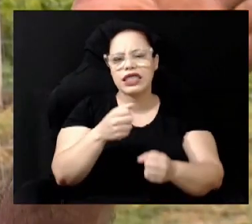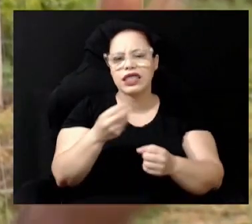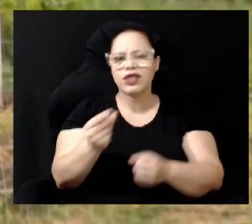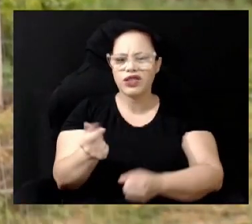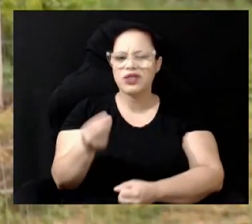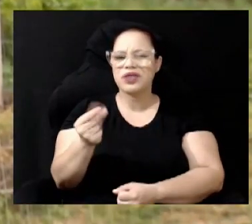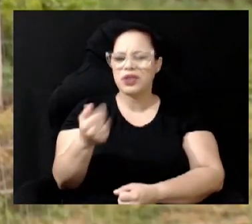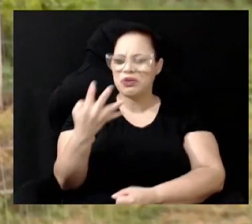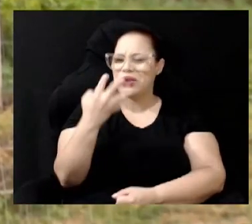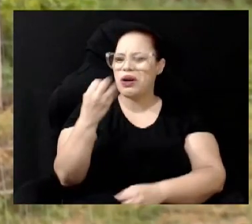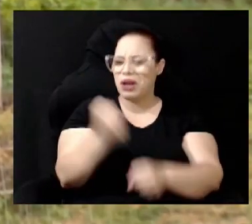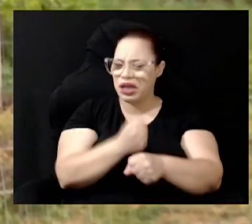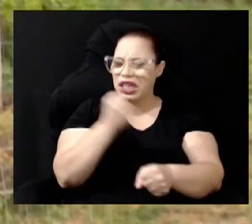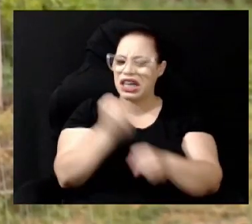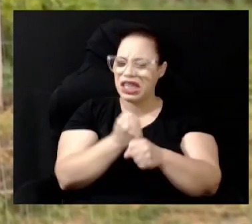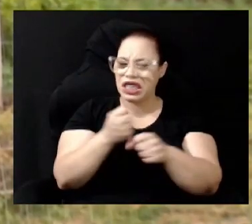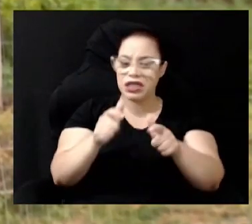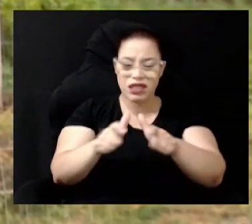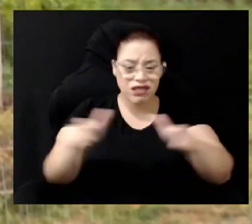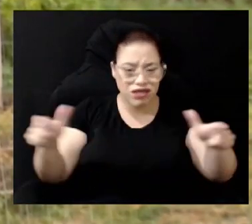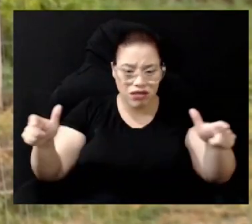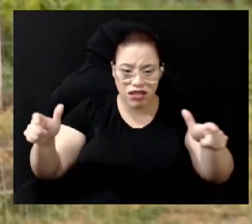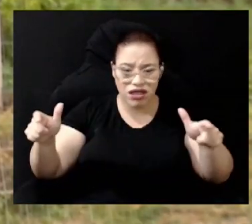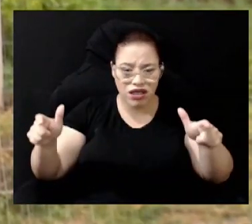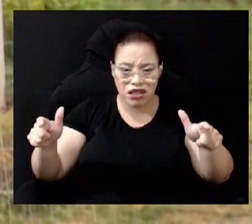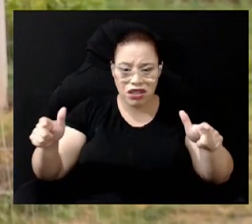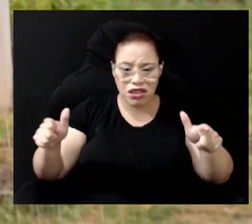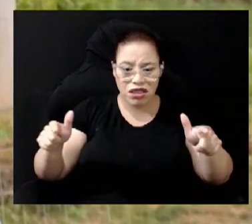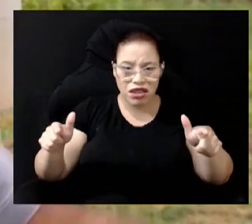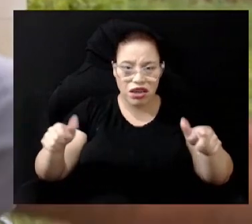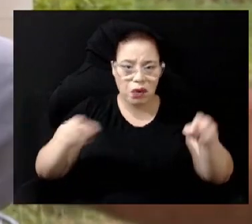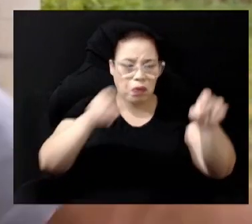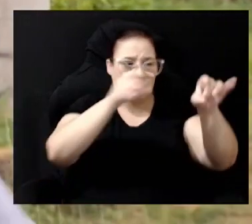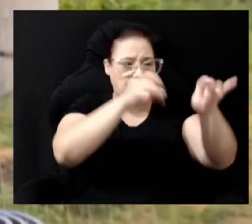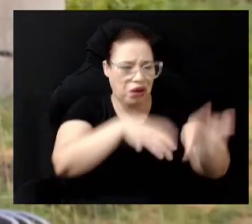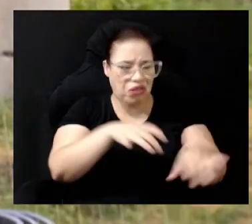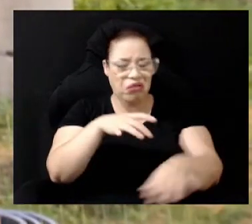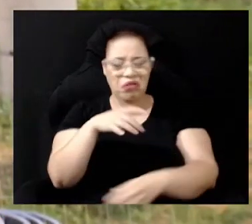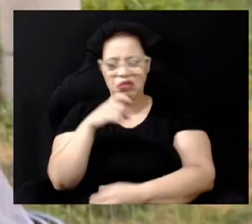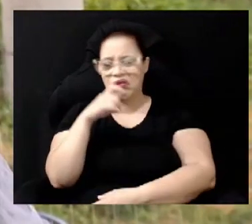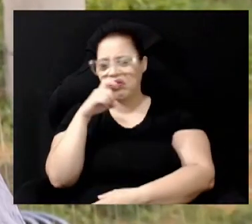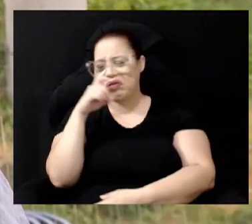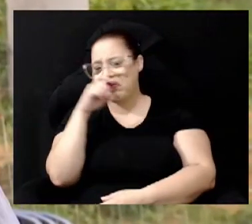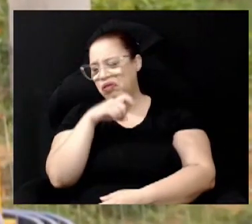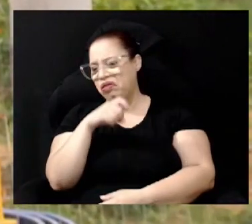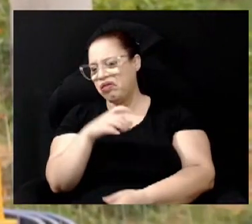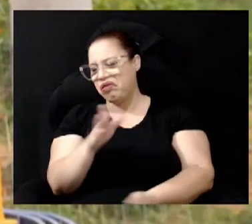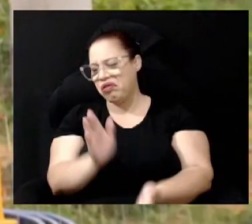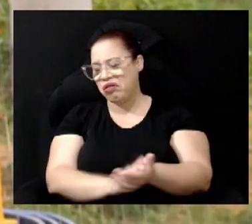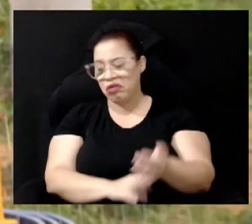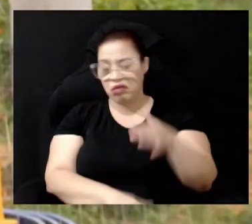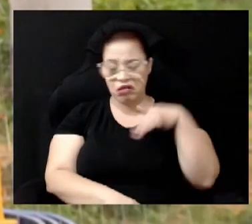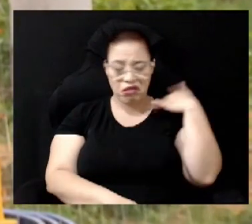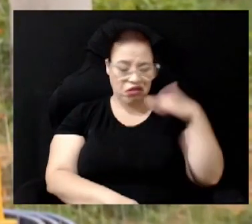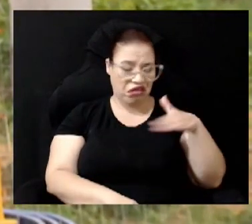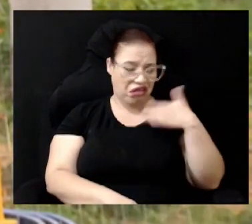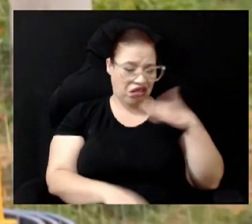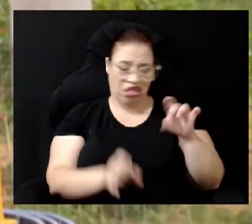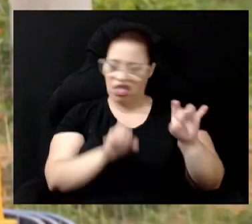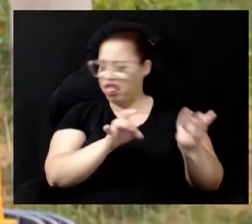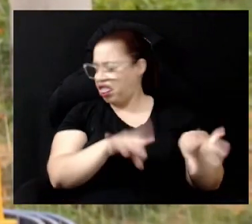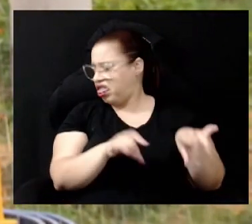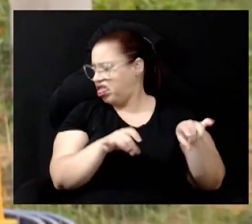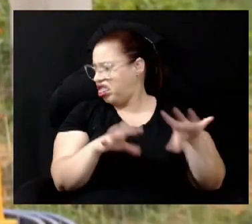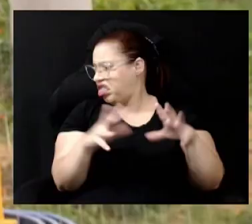E esse espaço aqui era um lugar de descarte de lixo Era como um aterro sanitário, abandonado por tudo e todos